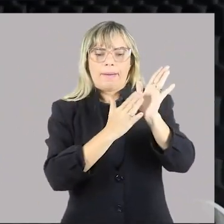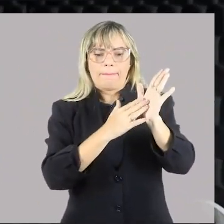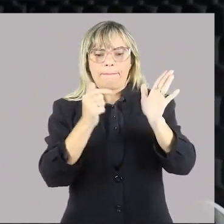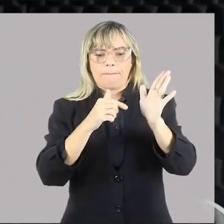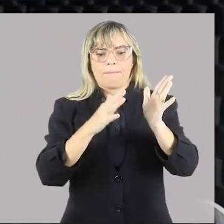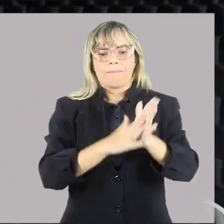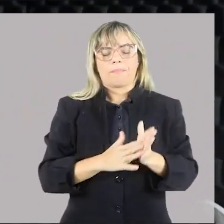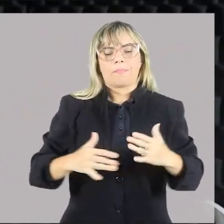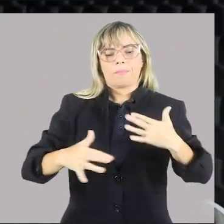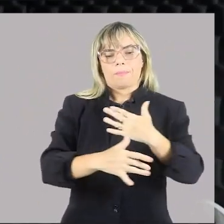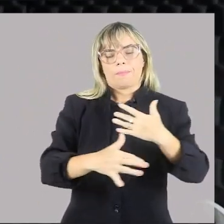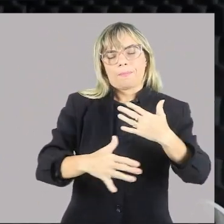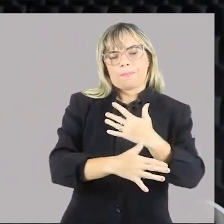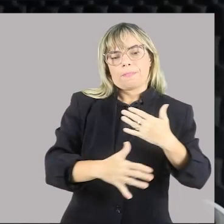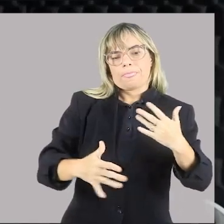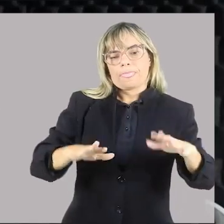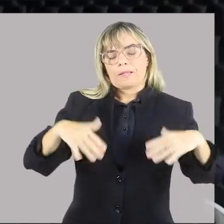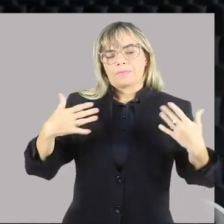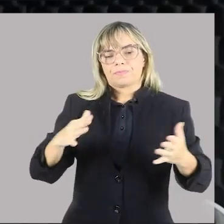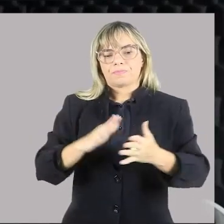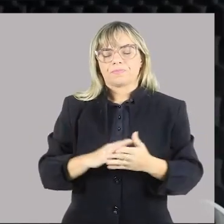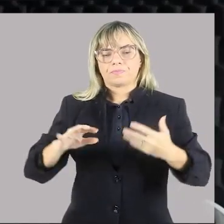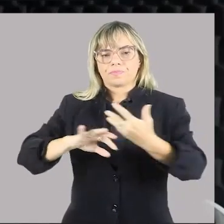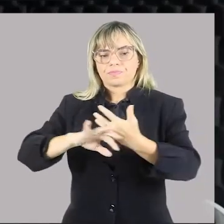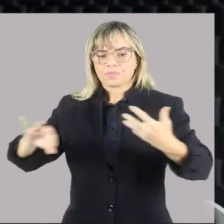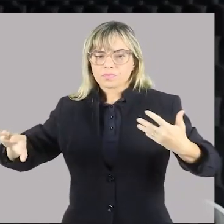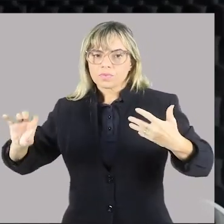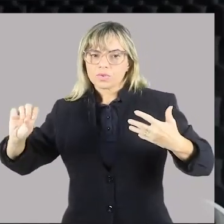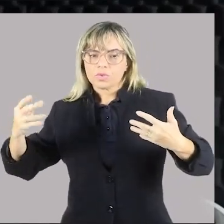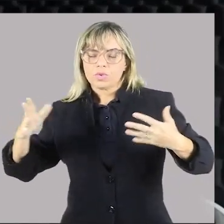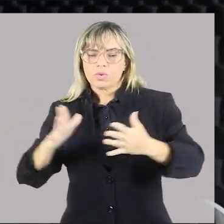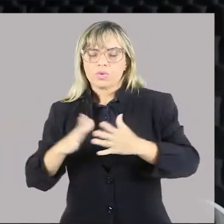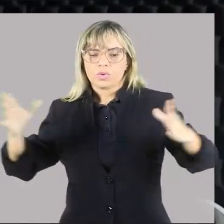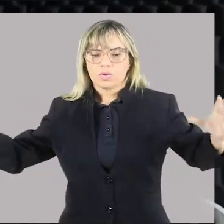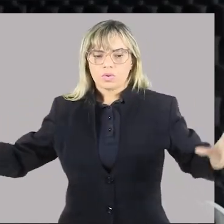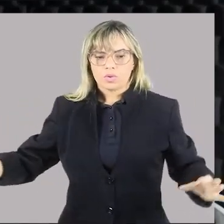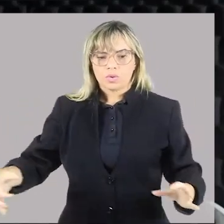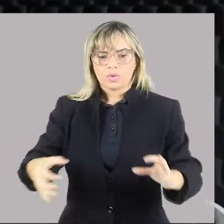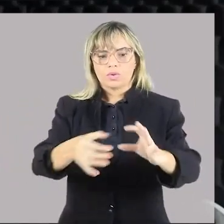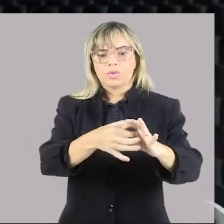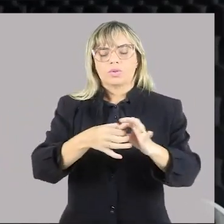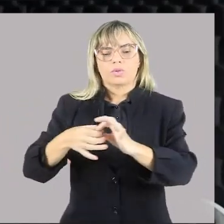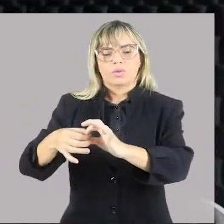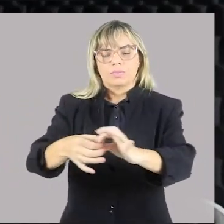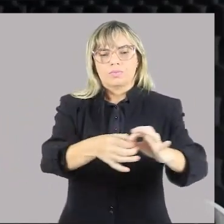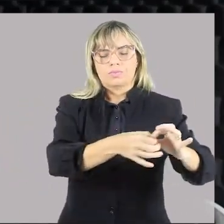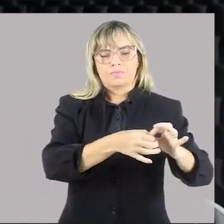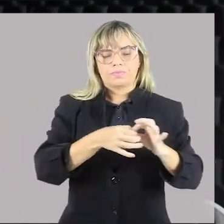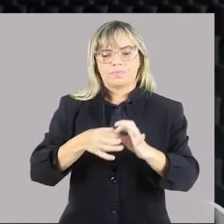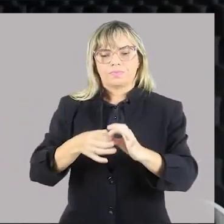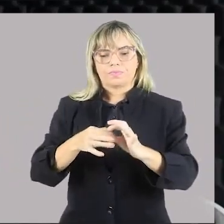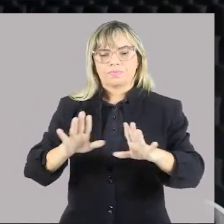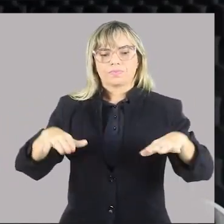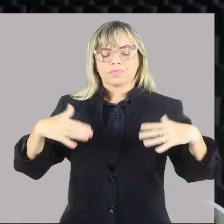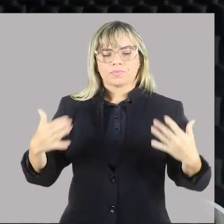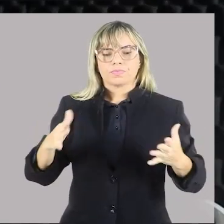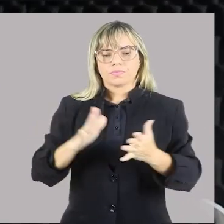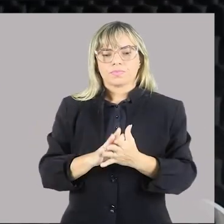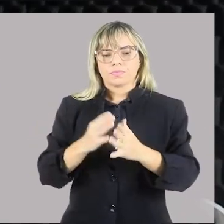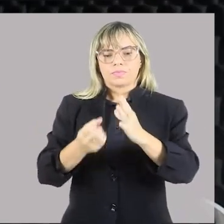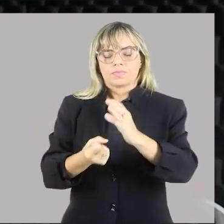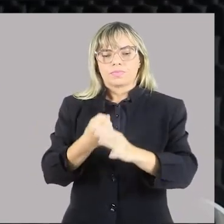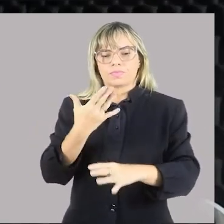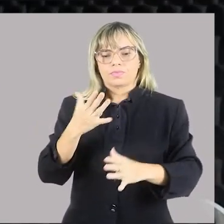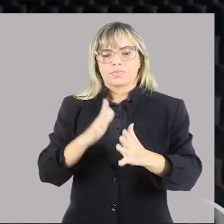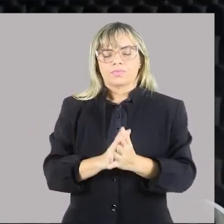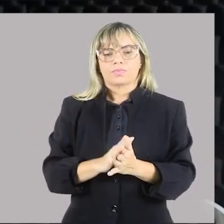forma isolada, ou de uma forma conjunta, e aí ficar cargo dos municípios em si, criar o